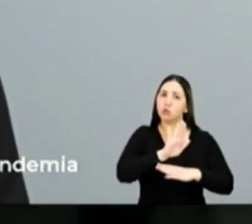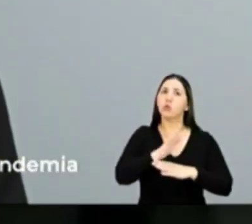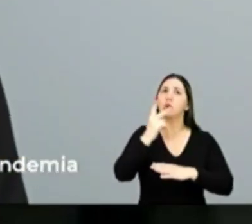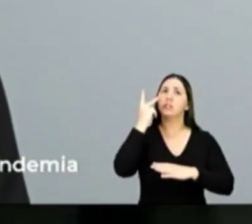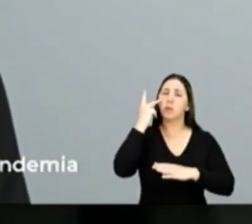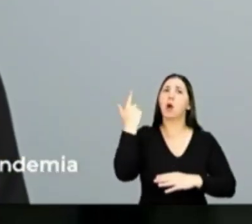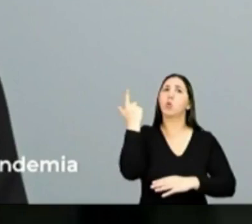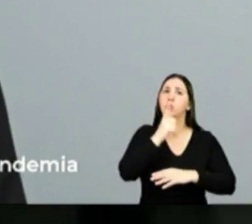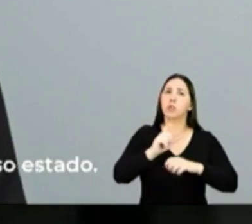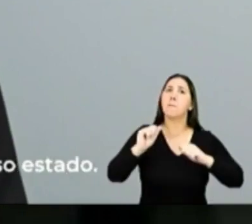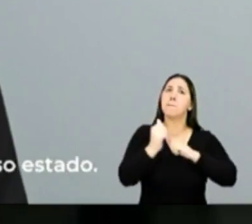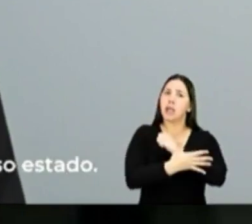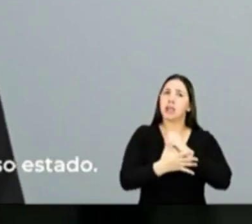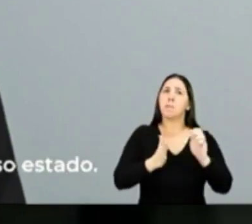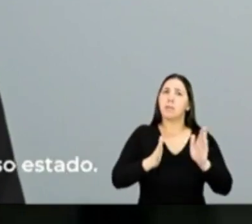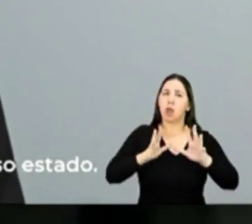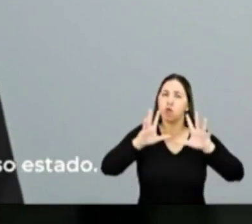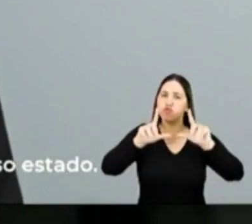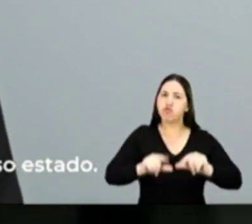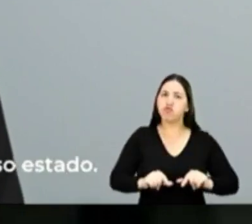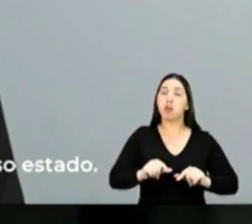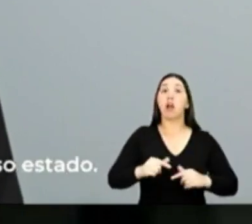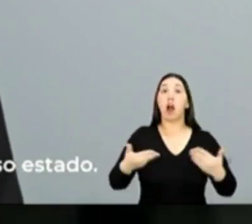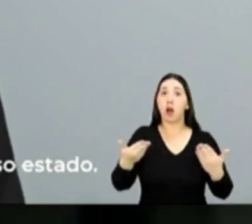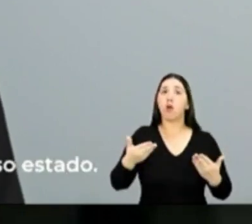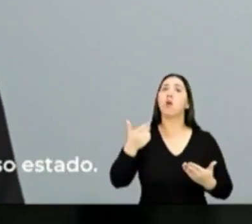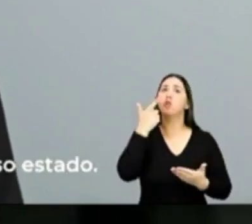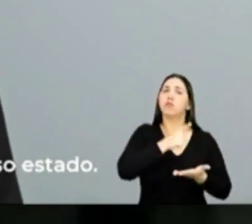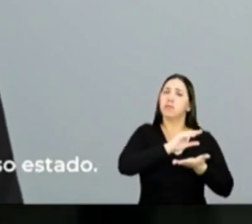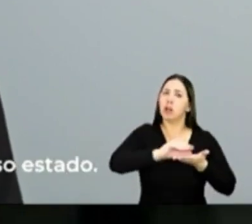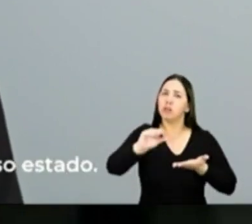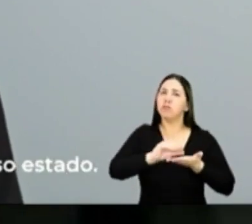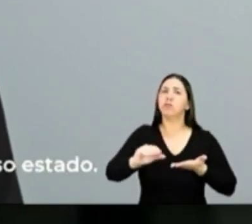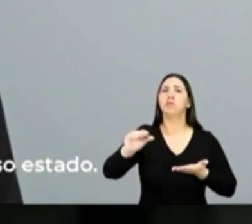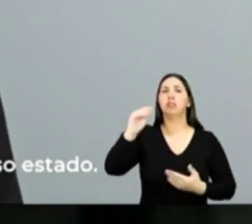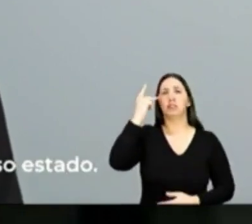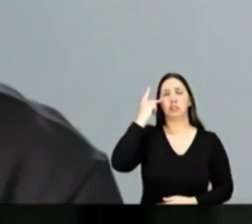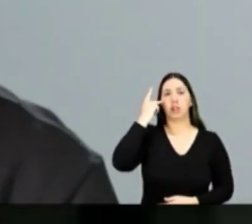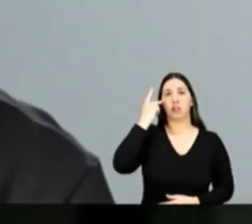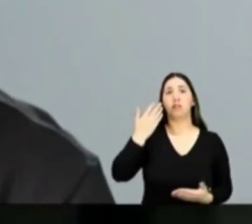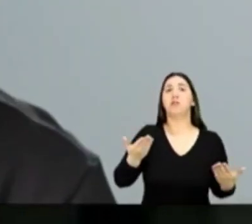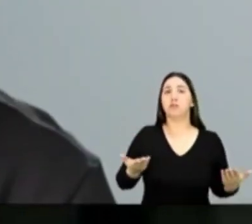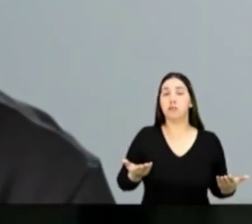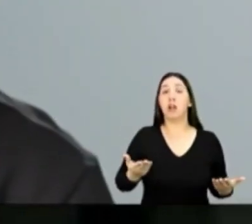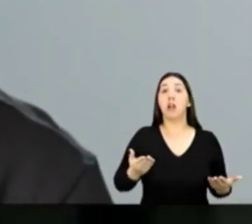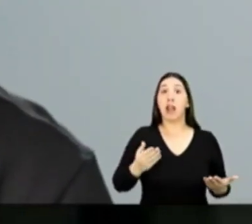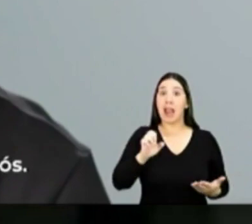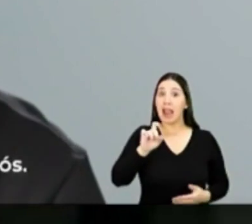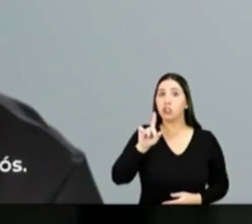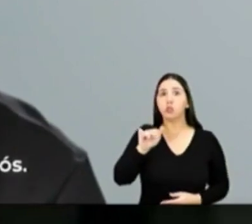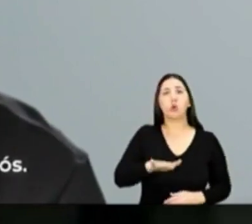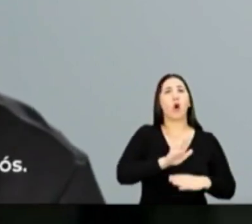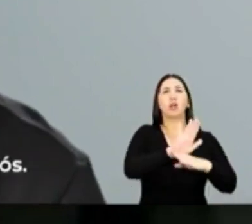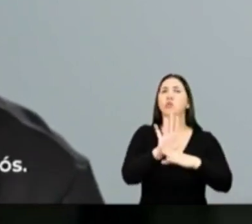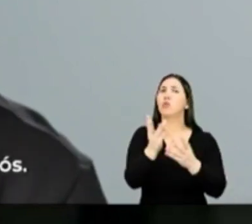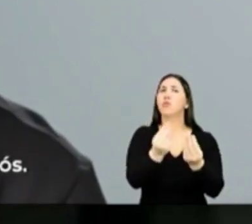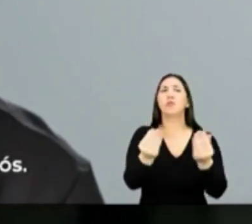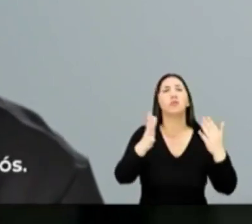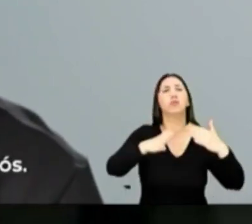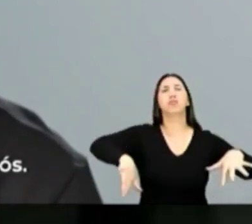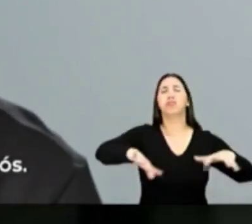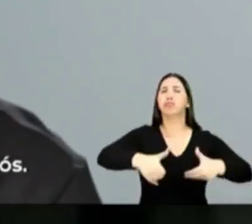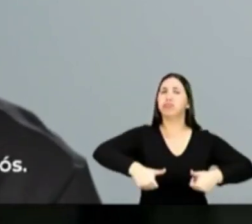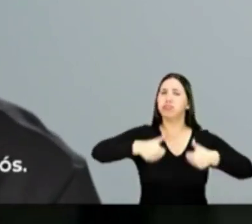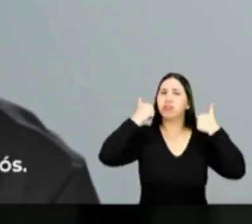São Paulo a vencer a pandemia e agora vai me ajudar a trazer mais recursos para o nosso Estado. Por onde o Edson passou, ele ajudou muito a